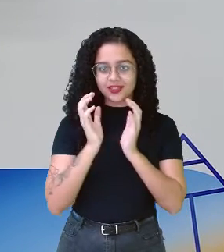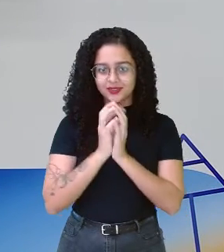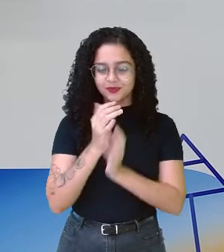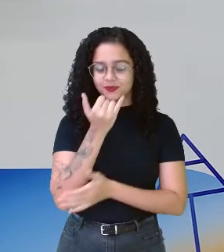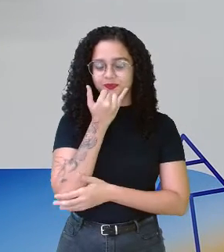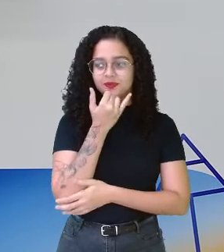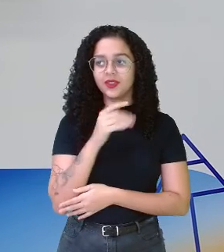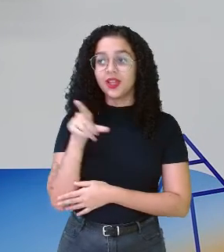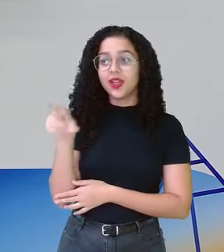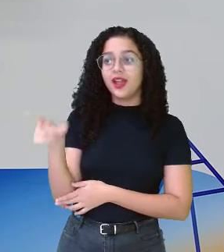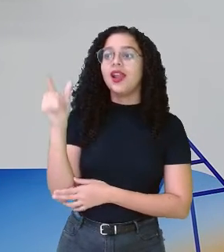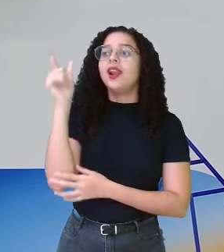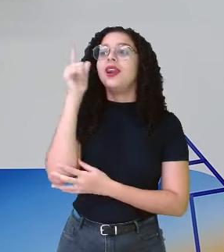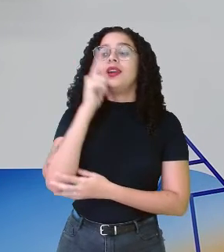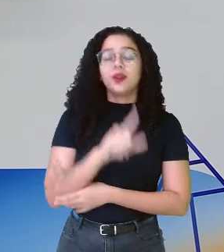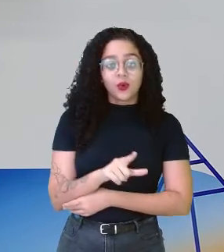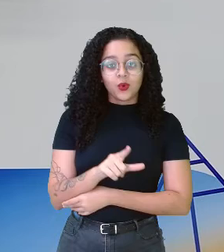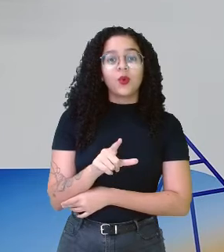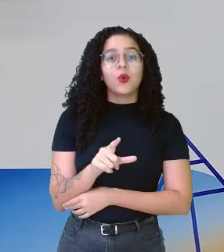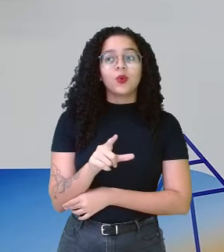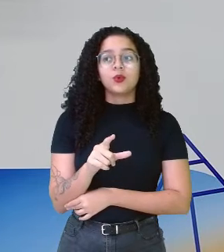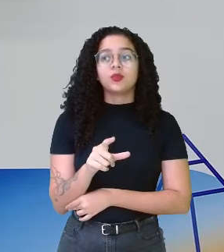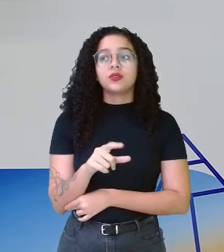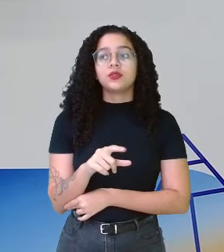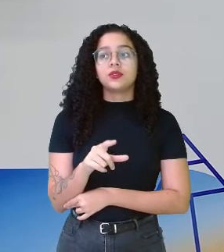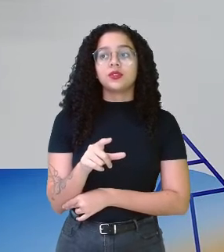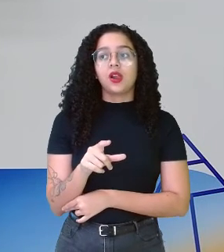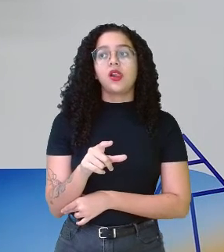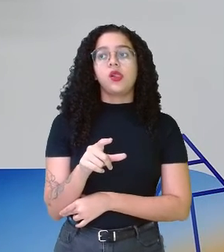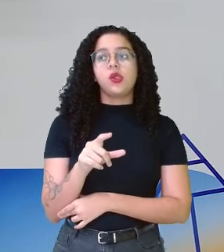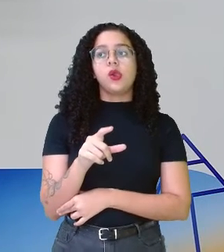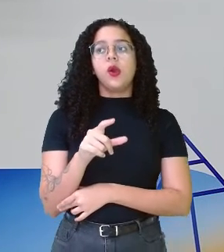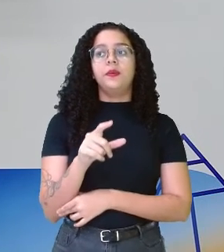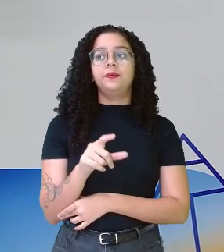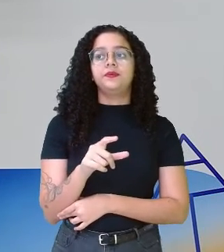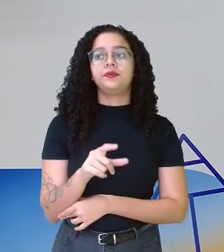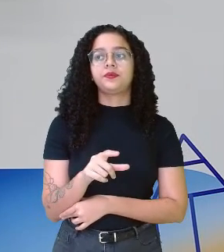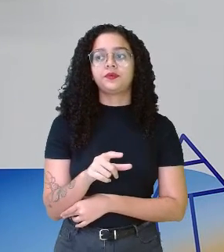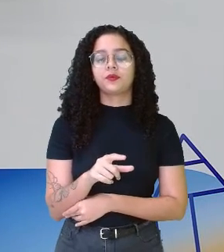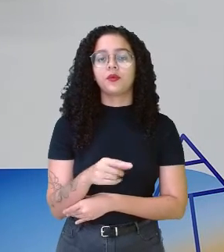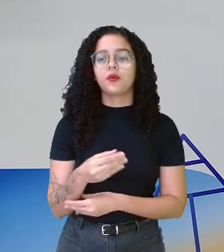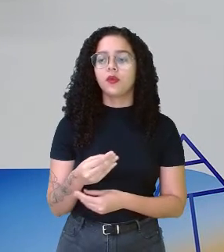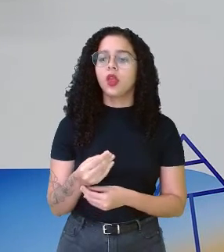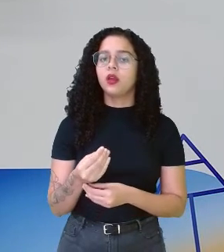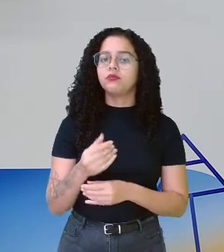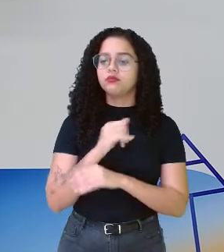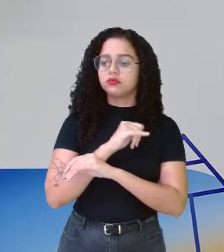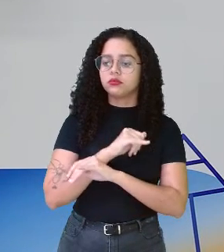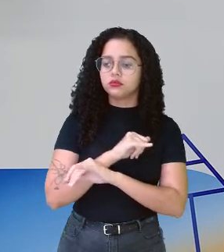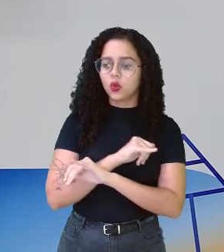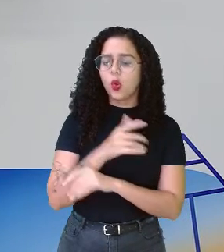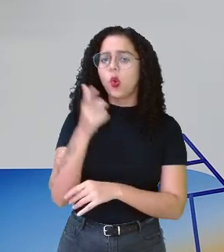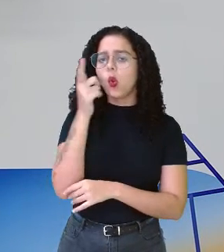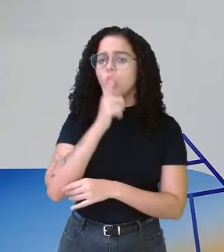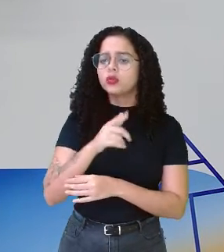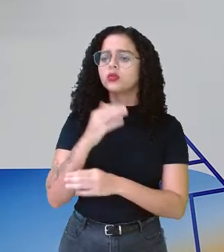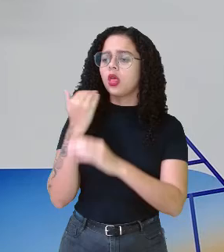Recife. Ele consegue passar a informação, não é? Dentro de um